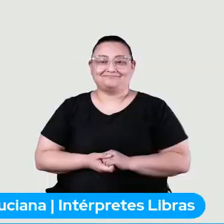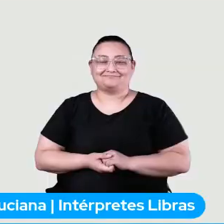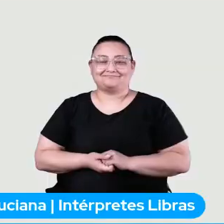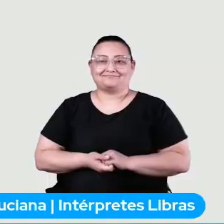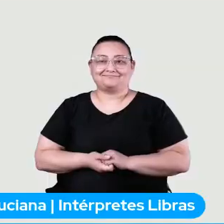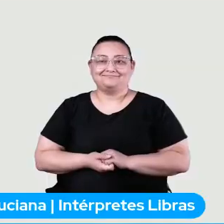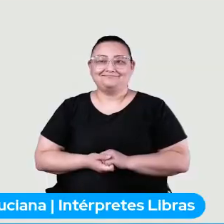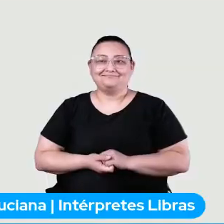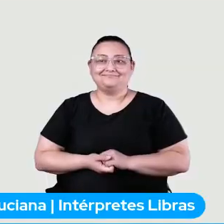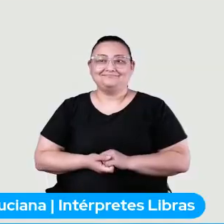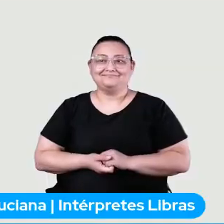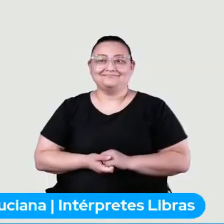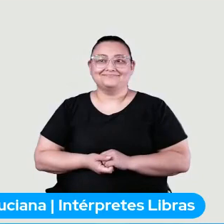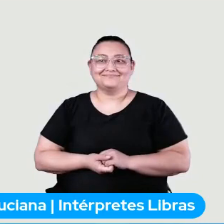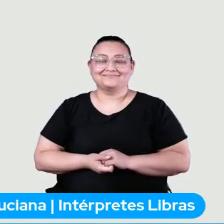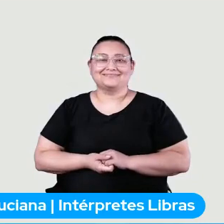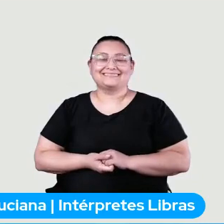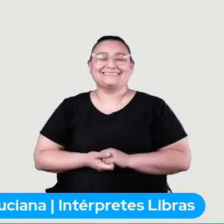E aí,